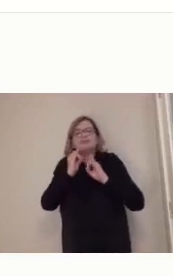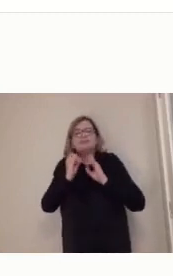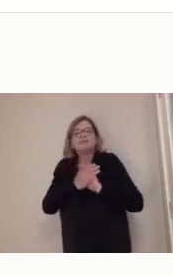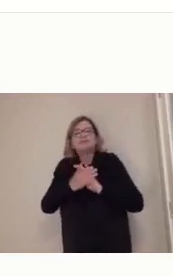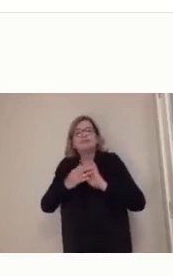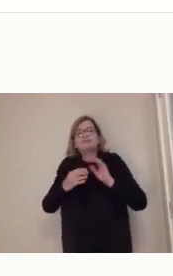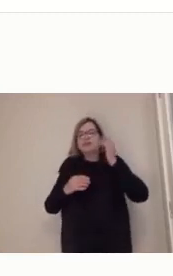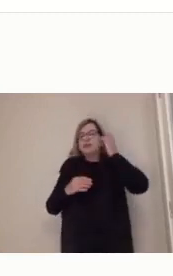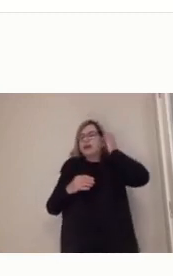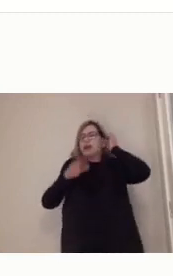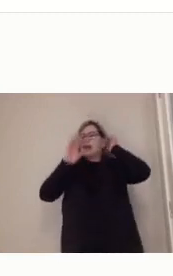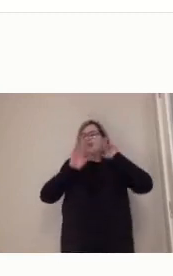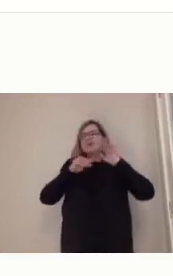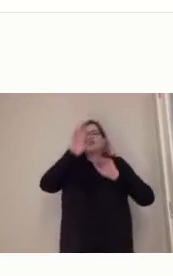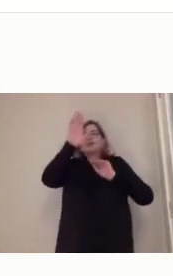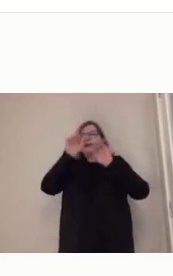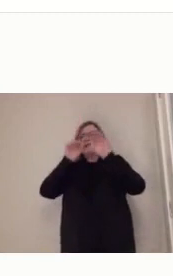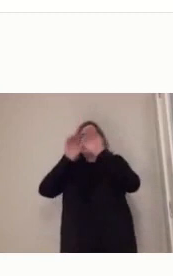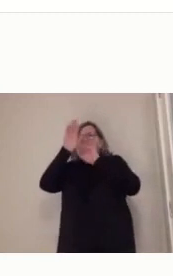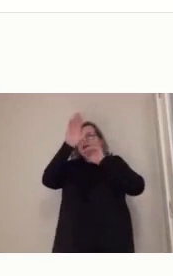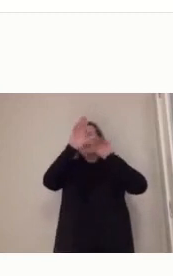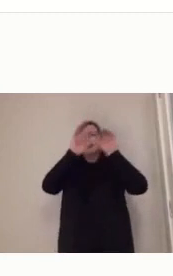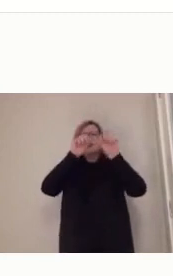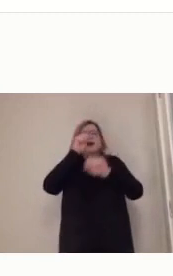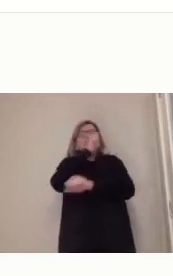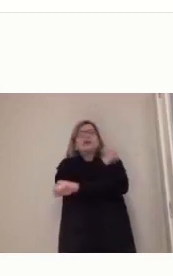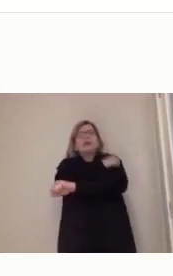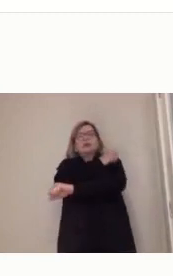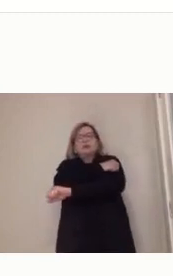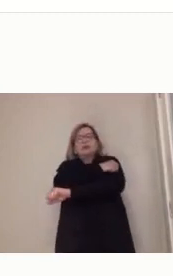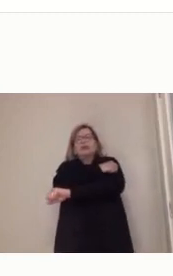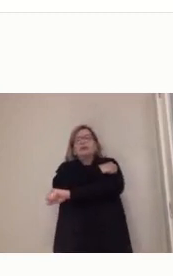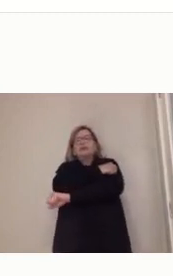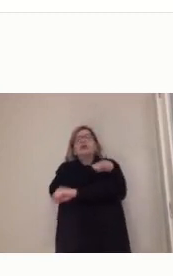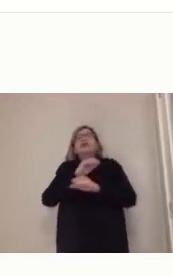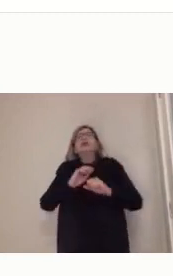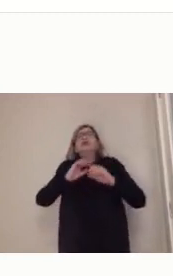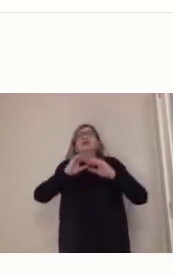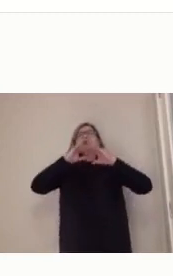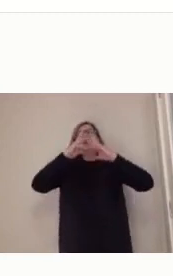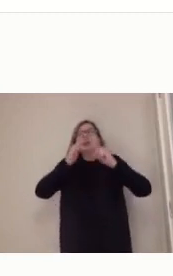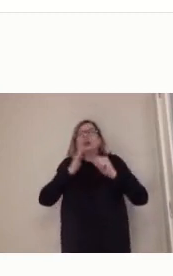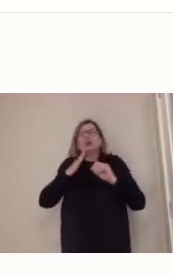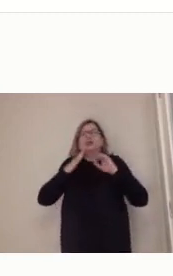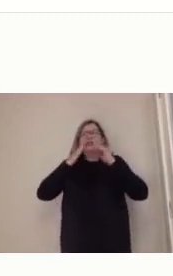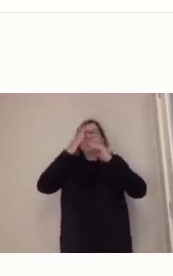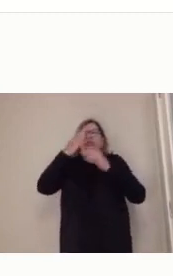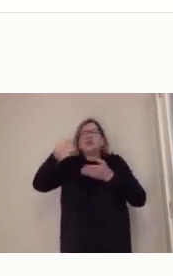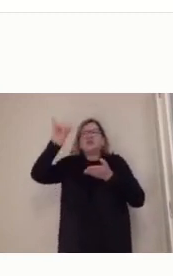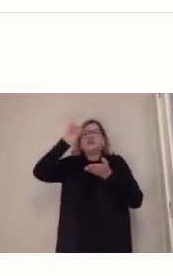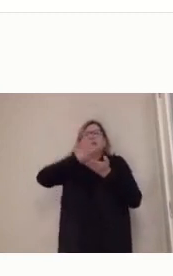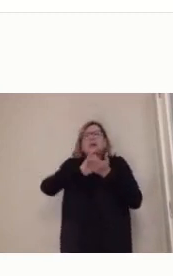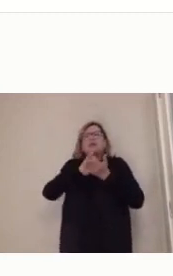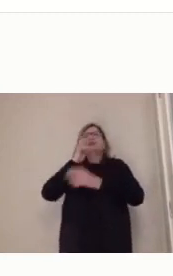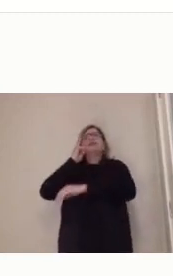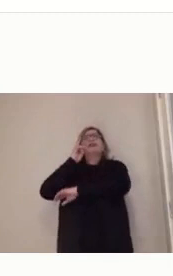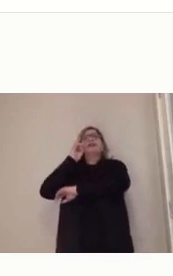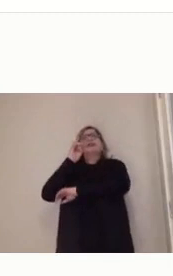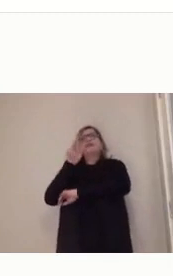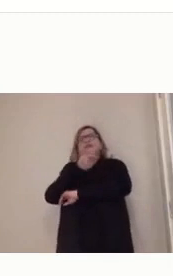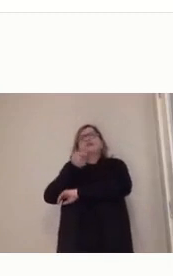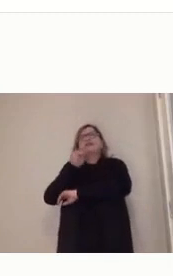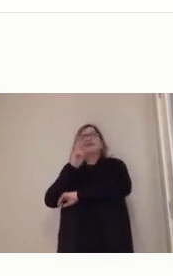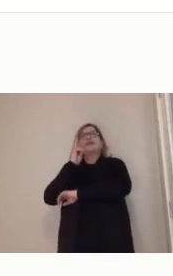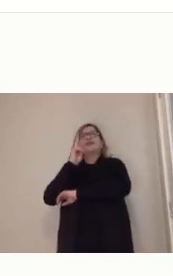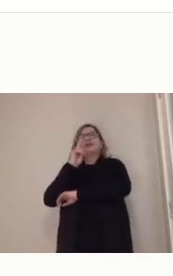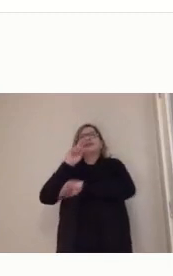num telão, não tinha um chat para conversar, né? Não tinha como abrir microfone. Vocês não podiam estar lá no conforto